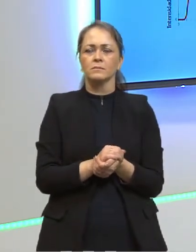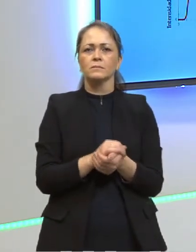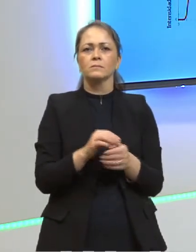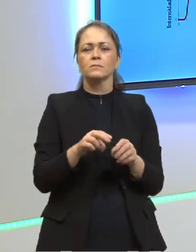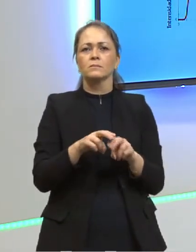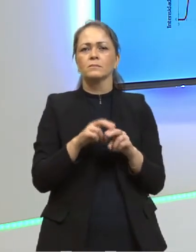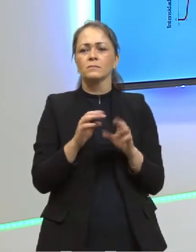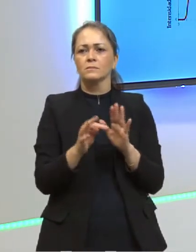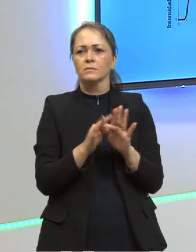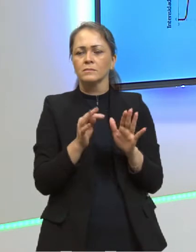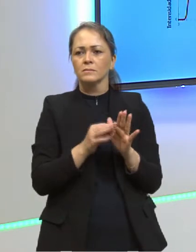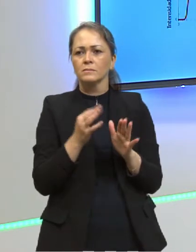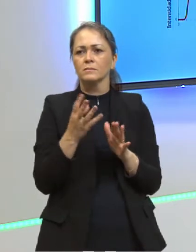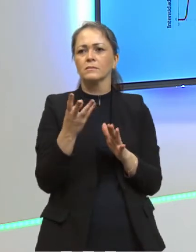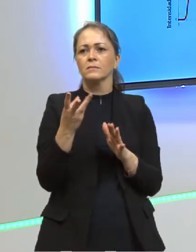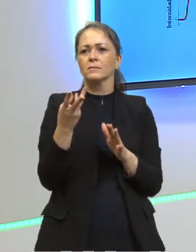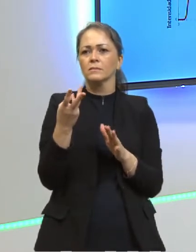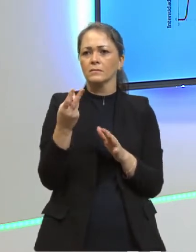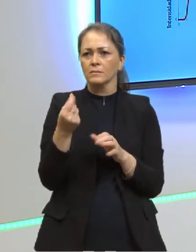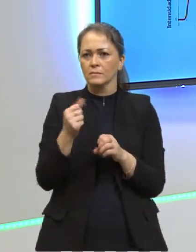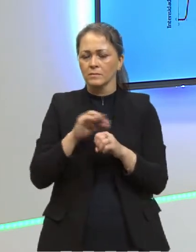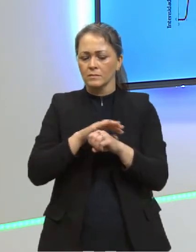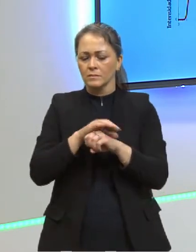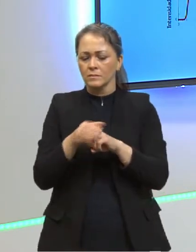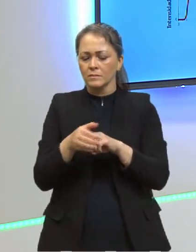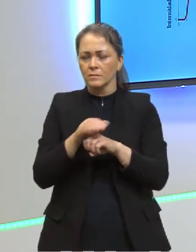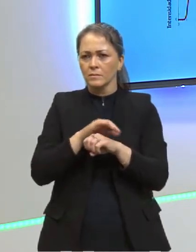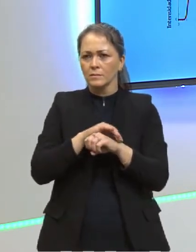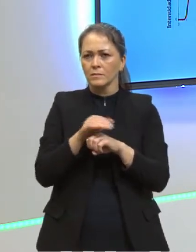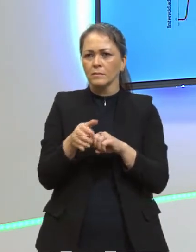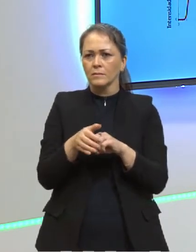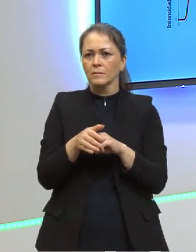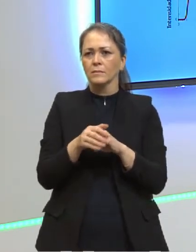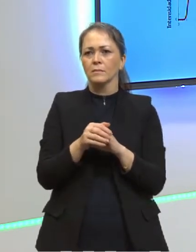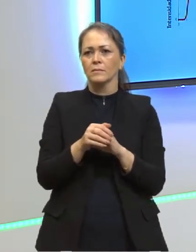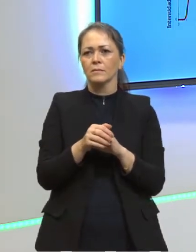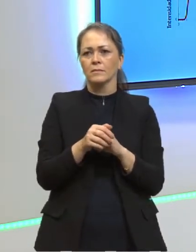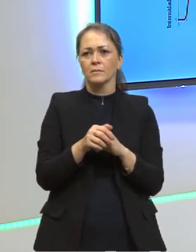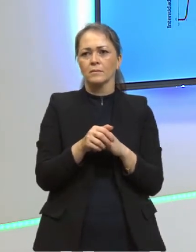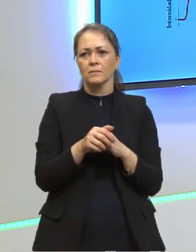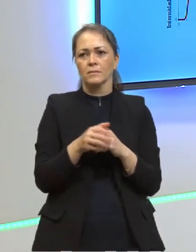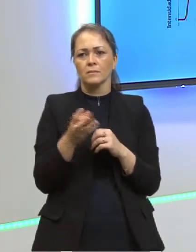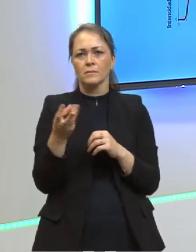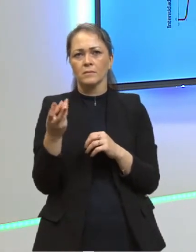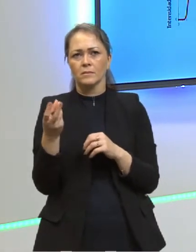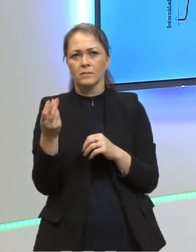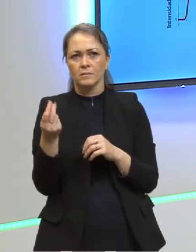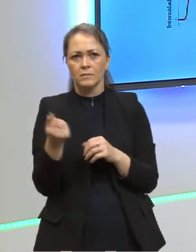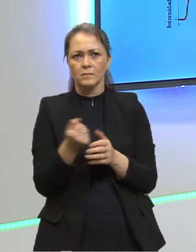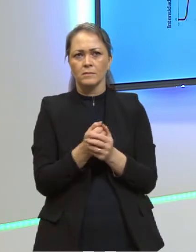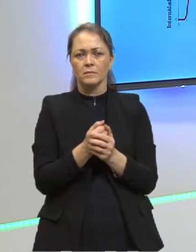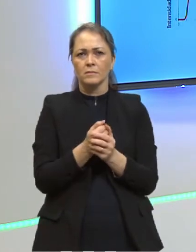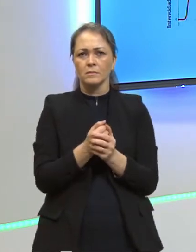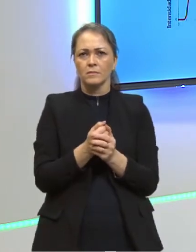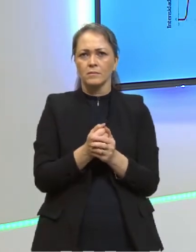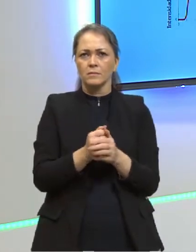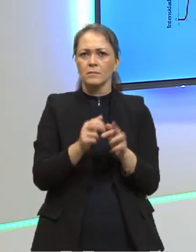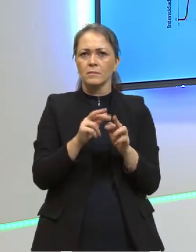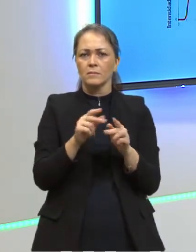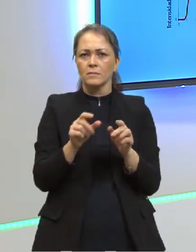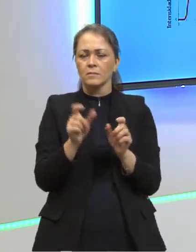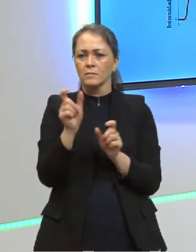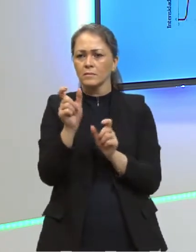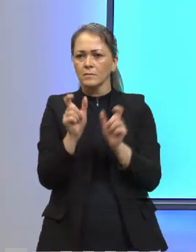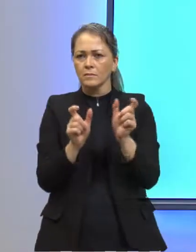pacotes, dos quantas, a teoria quântica. Então vamos ver aqui. Como as diferentes partículas